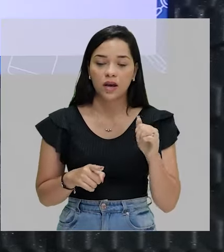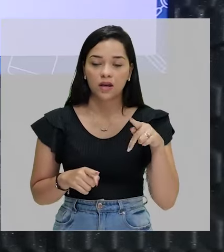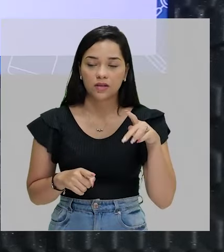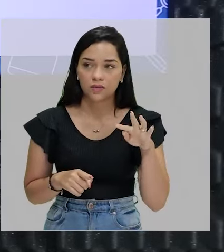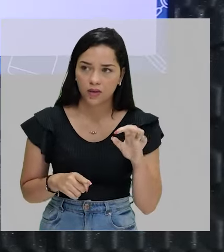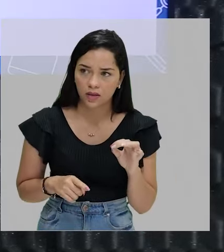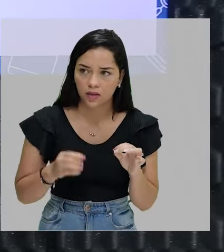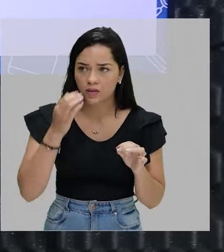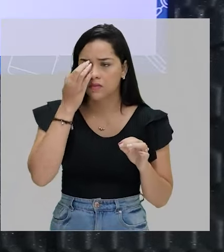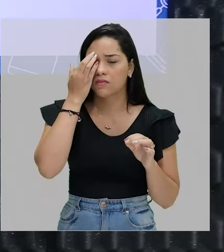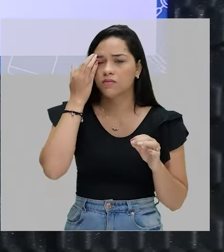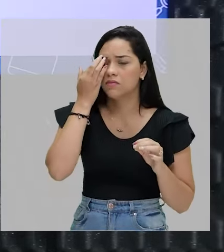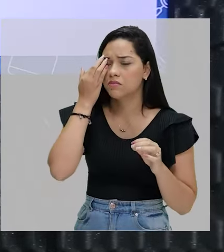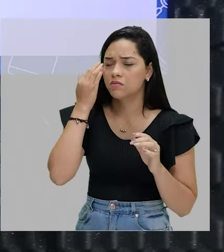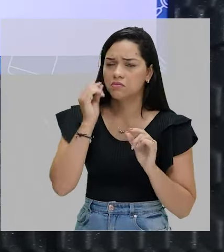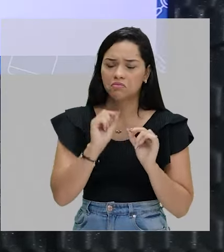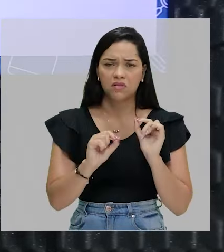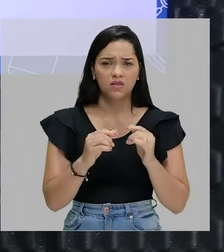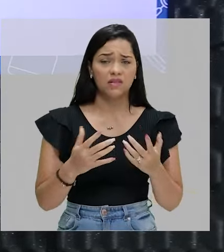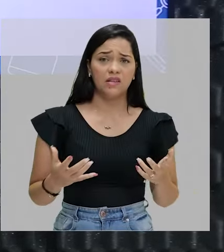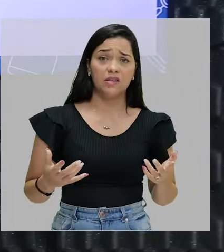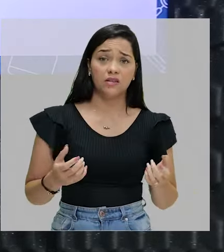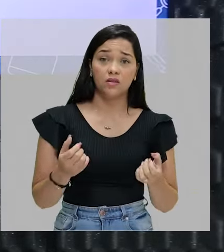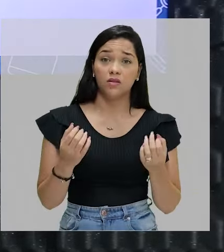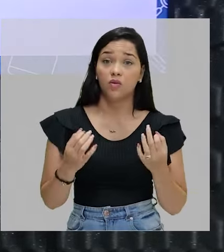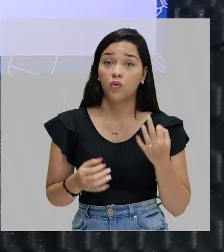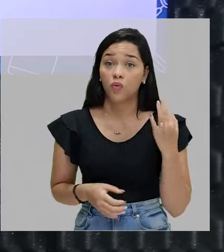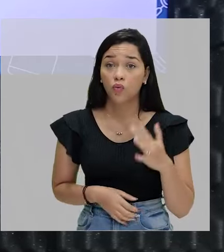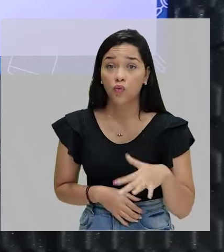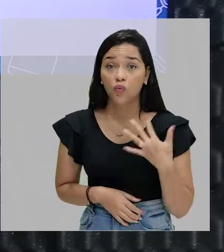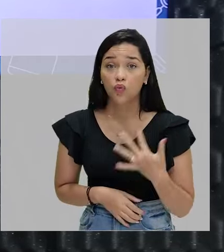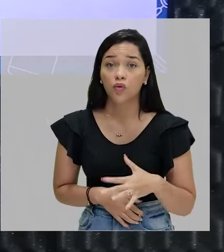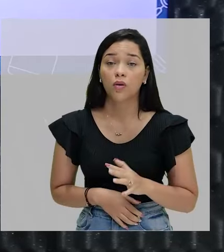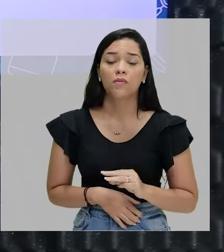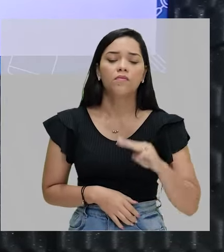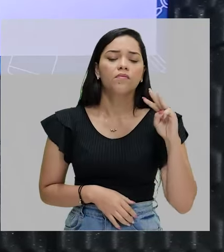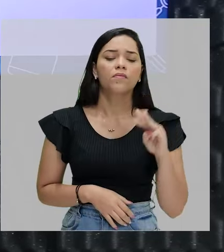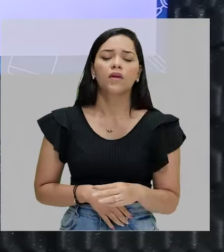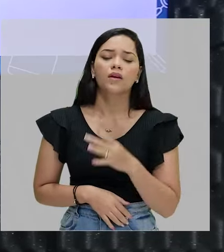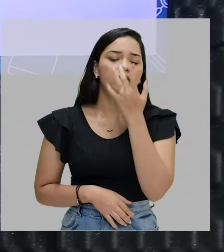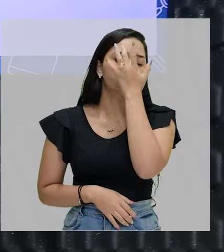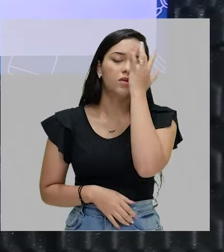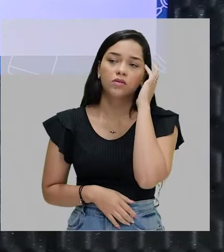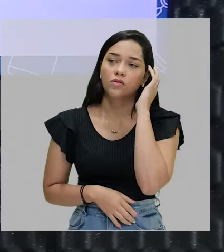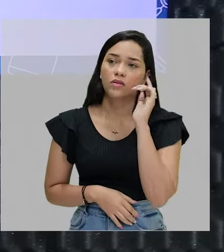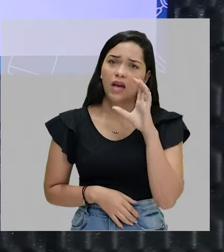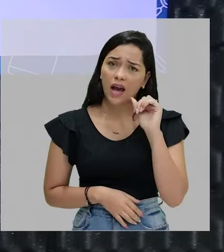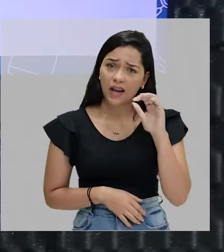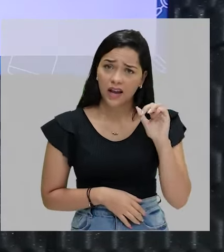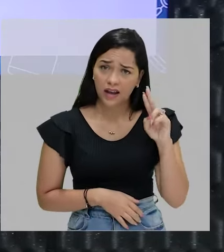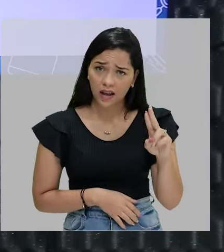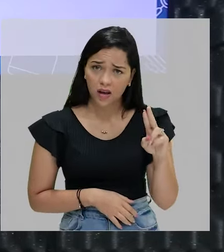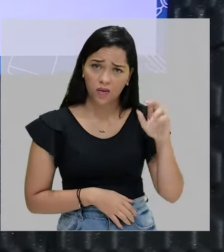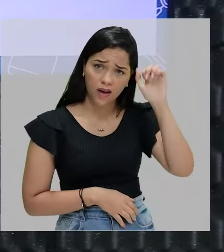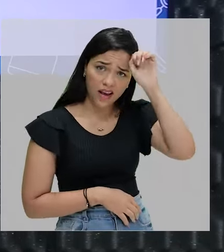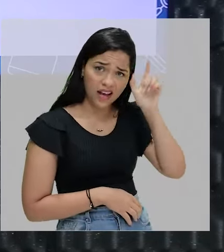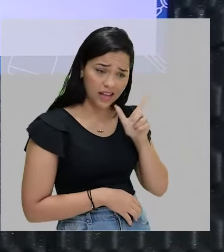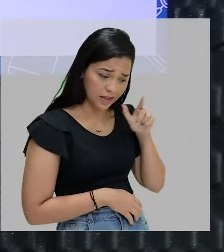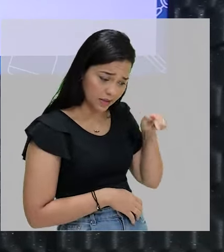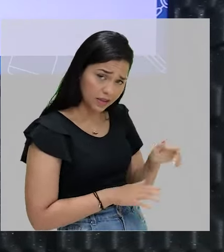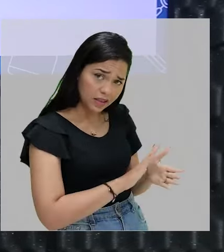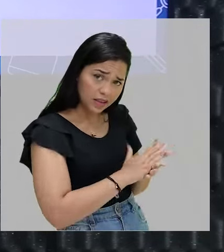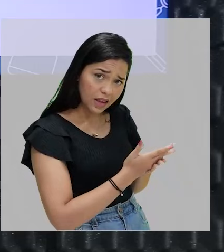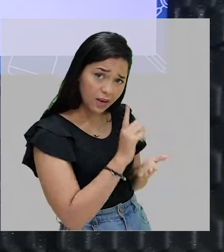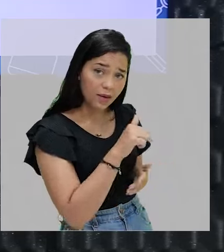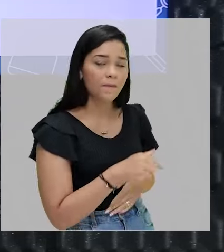Nossa, o que é isso? Quem são essas pessoas? É a Cacau? É a Alana?